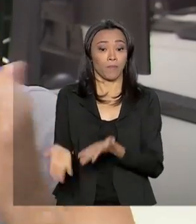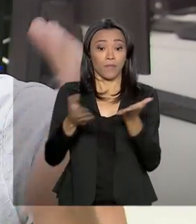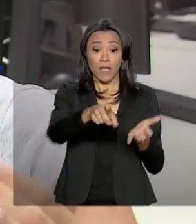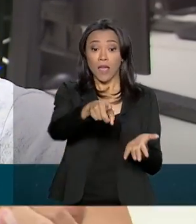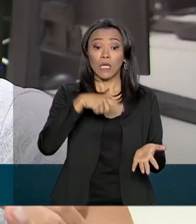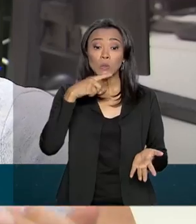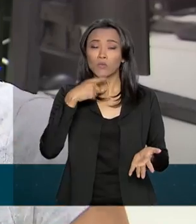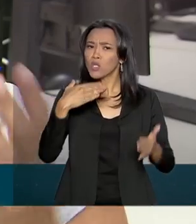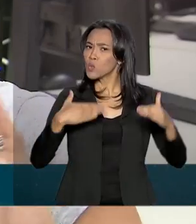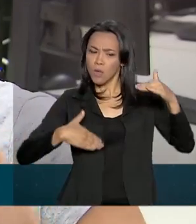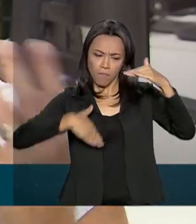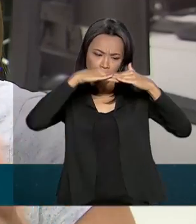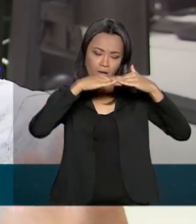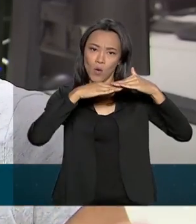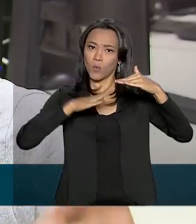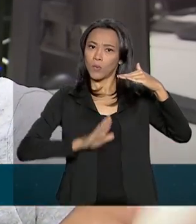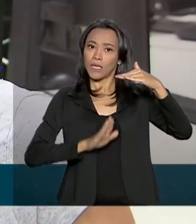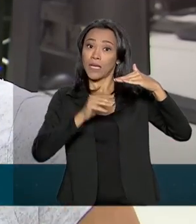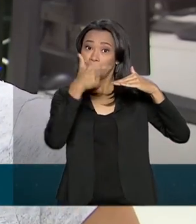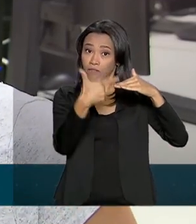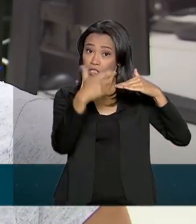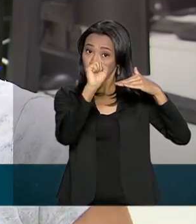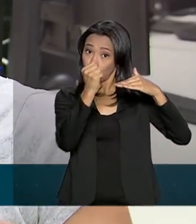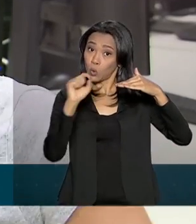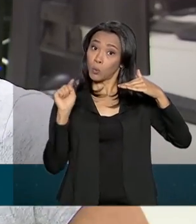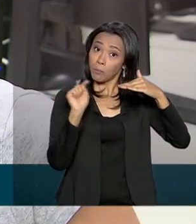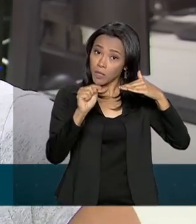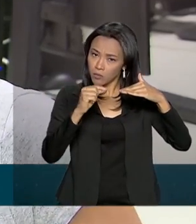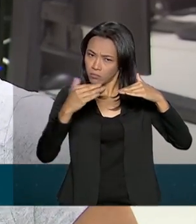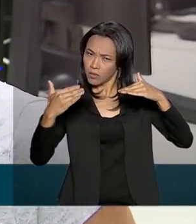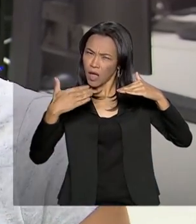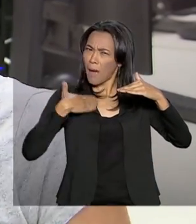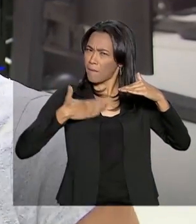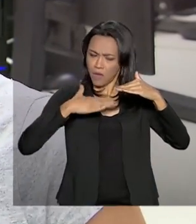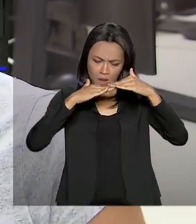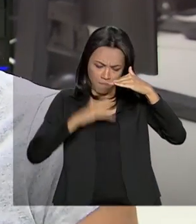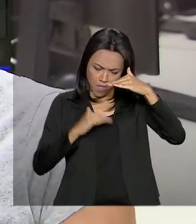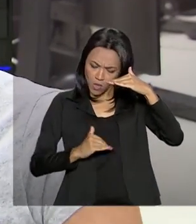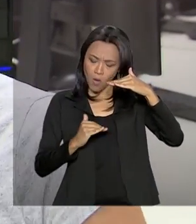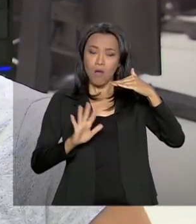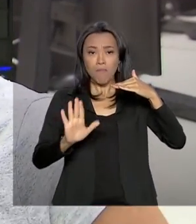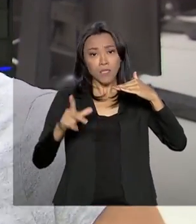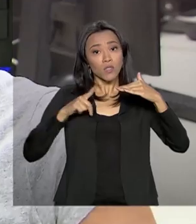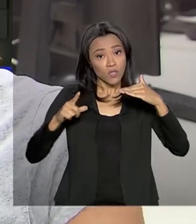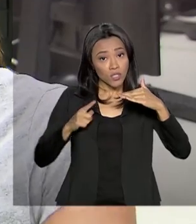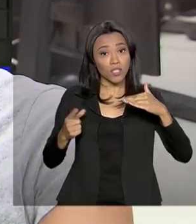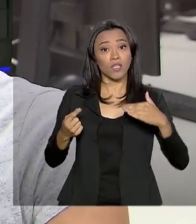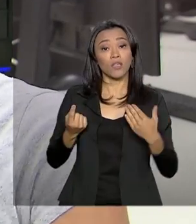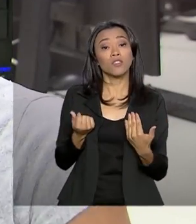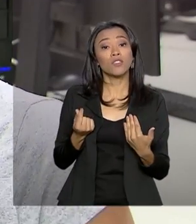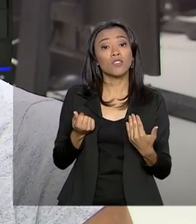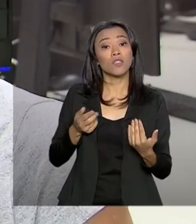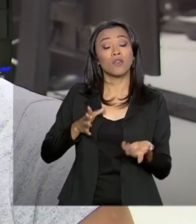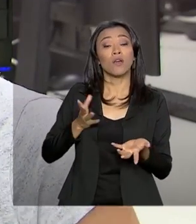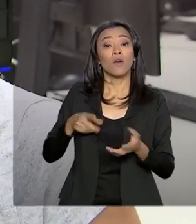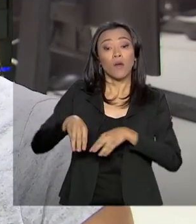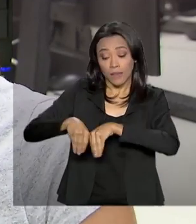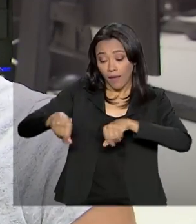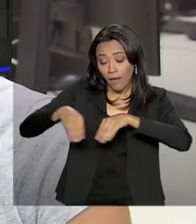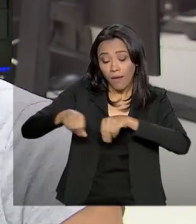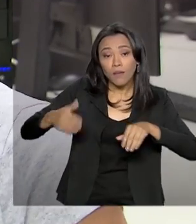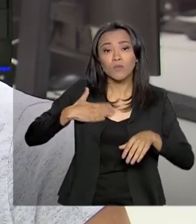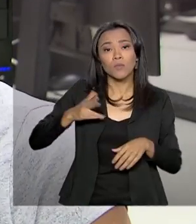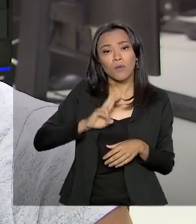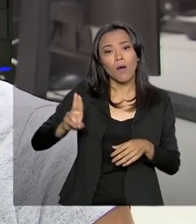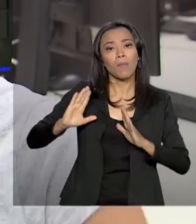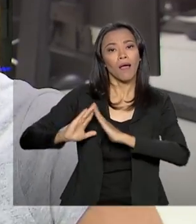alcancei o teto, que são acho que de 28 mil e pouco, era muito inferior a isso. Porém eu tinha investimento e imóveis no meu nome, e aí eu